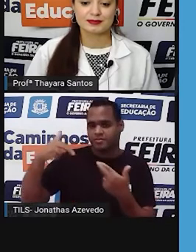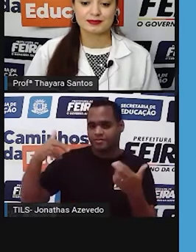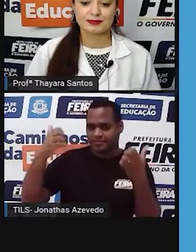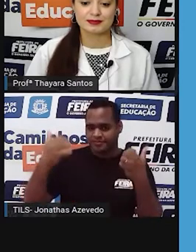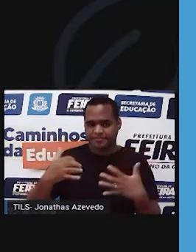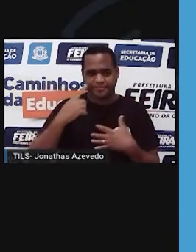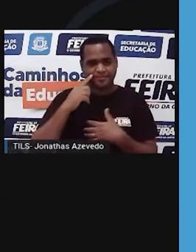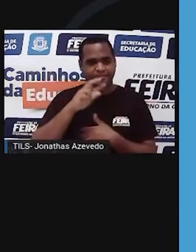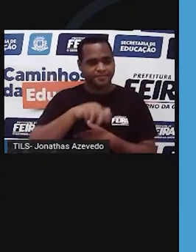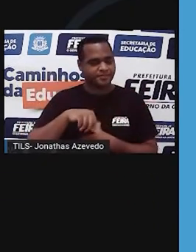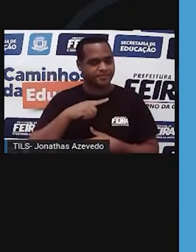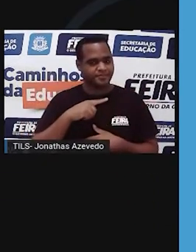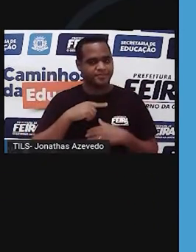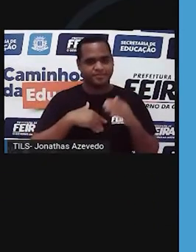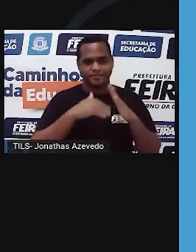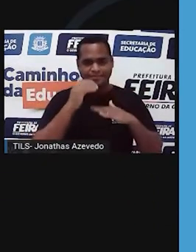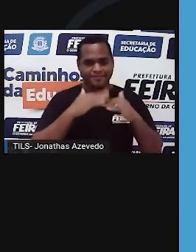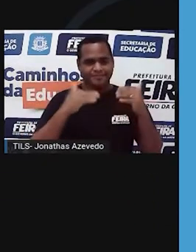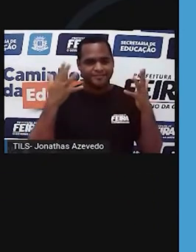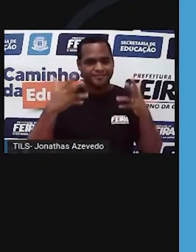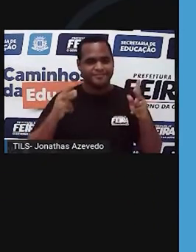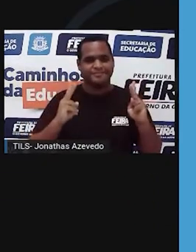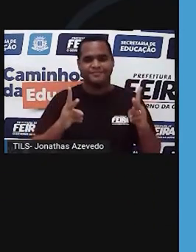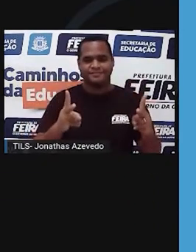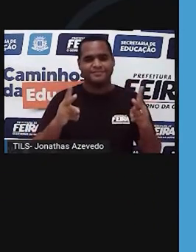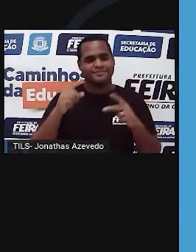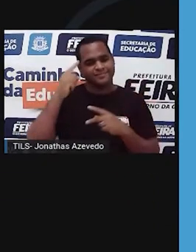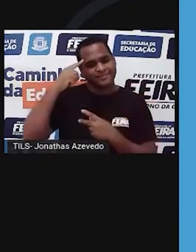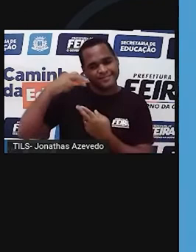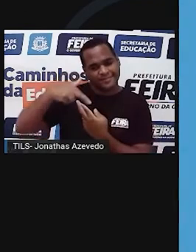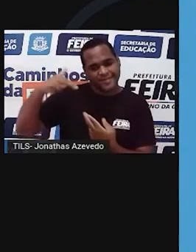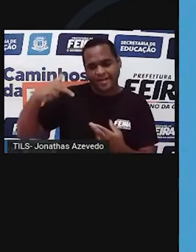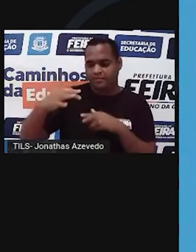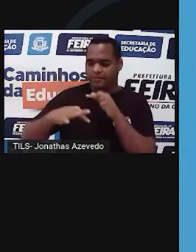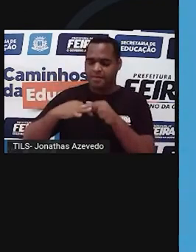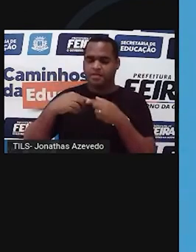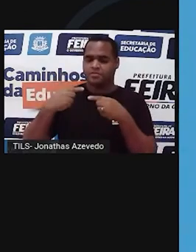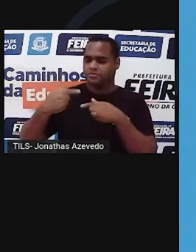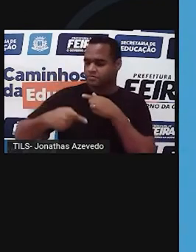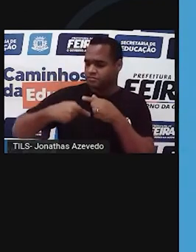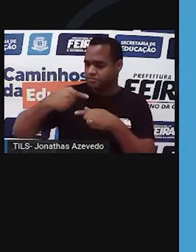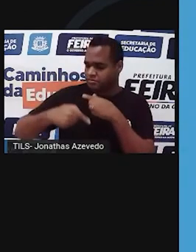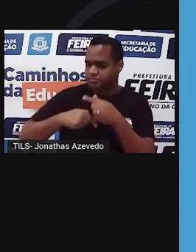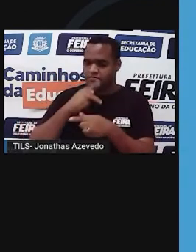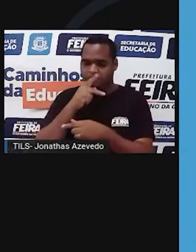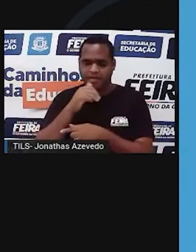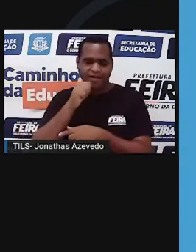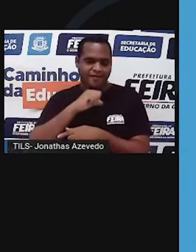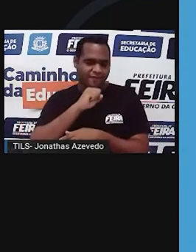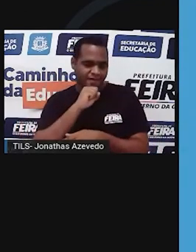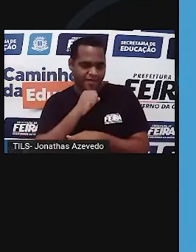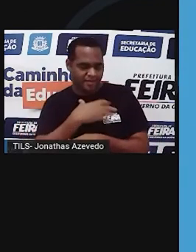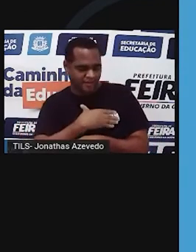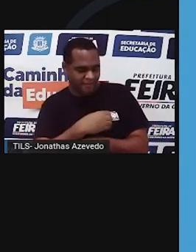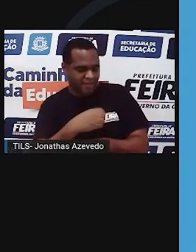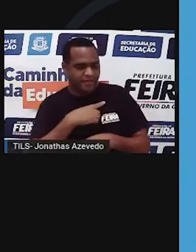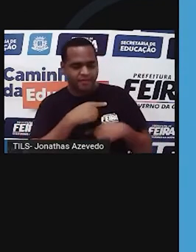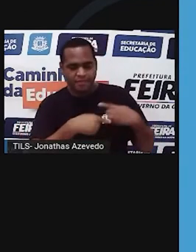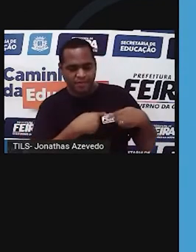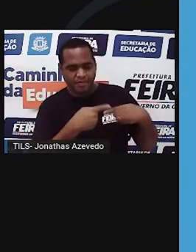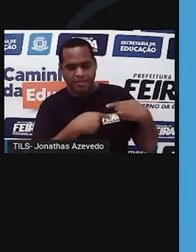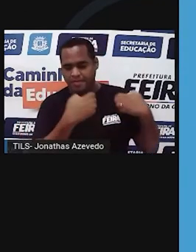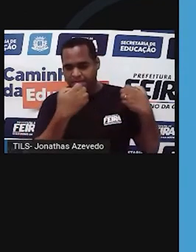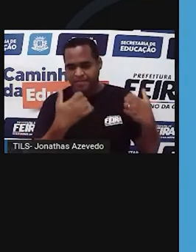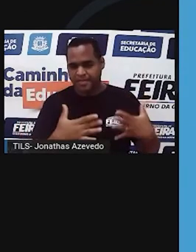mecanismos da hereditariedade, ou seja, como as características são passadas através das gerações de pais para filhos.